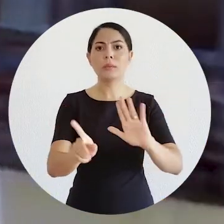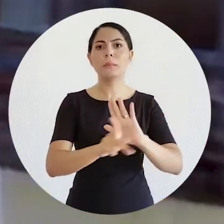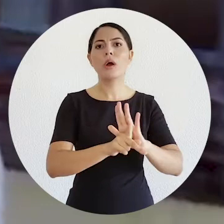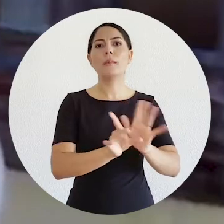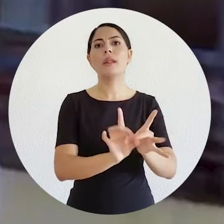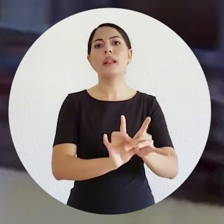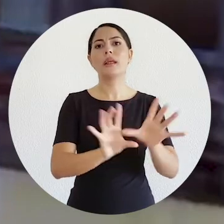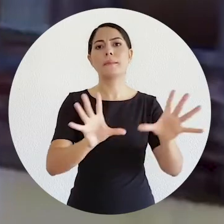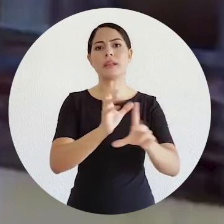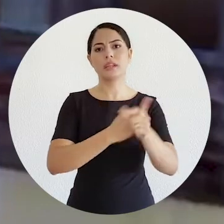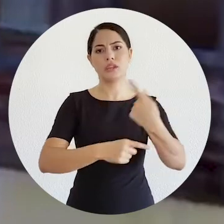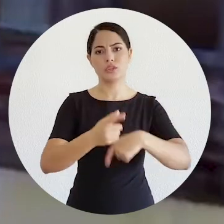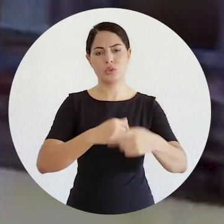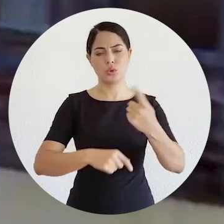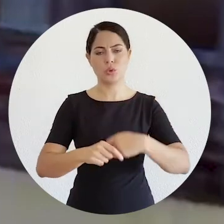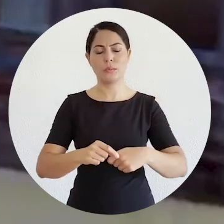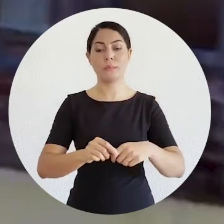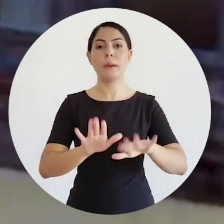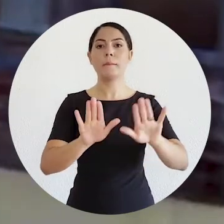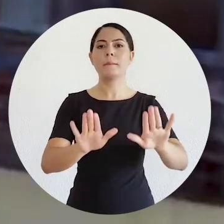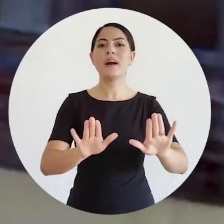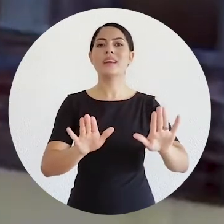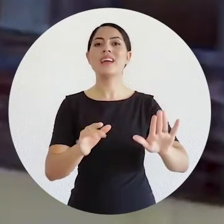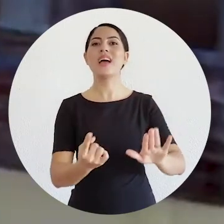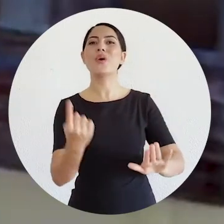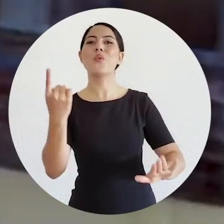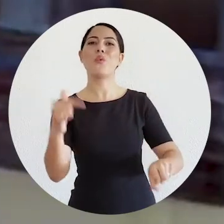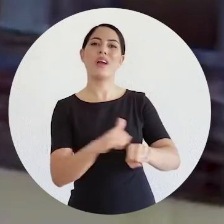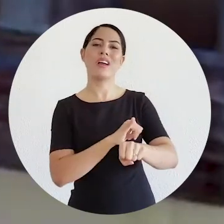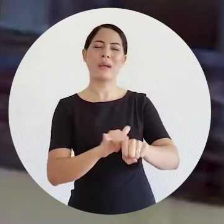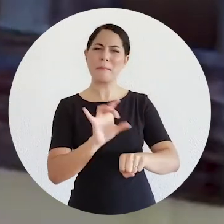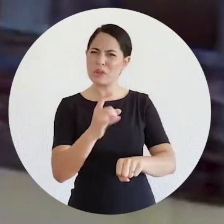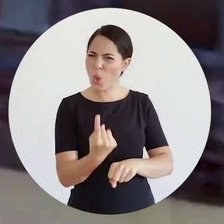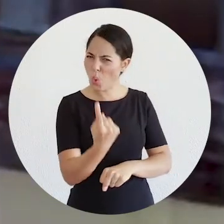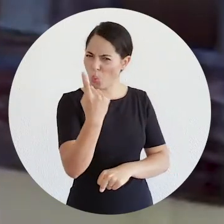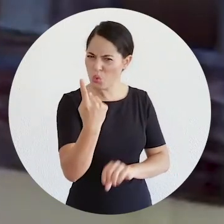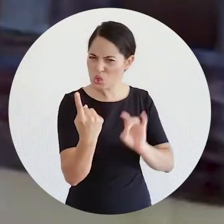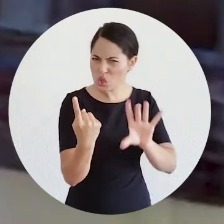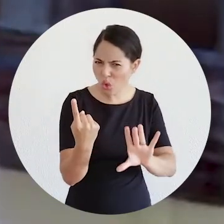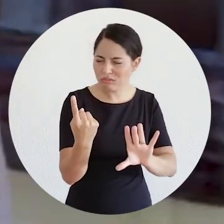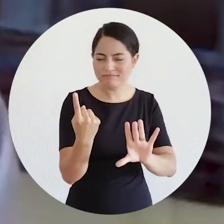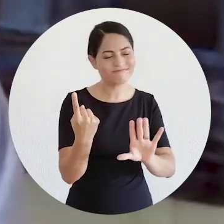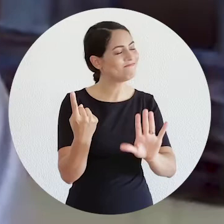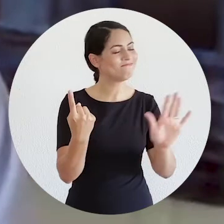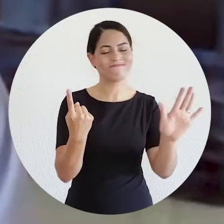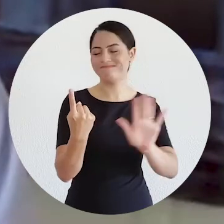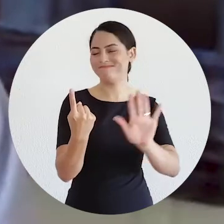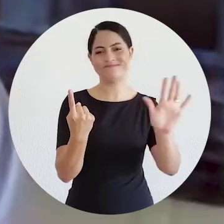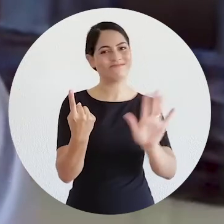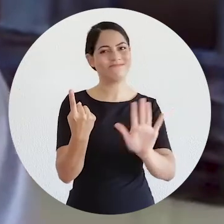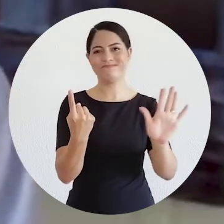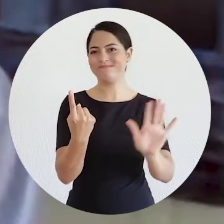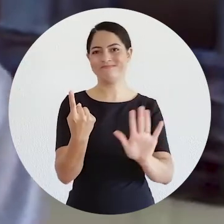tratasse de liberdade econômica. Foi a vitória de uma visão, mas não é a única visão